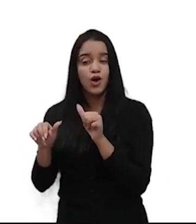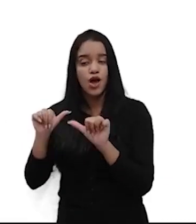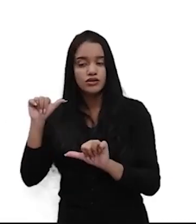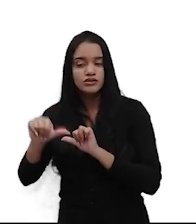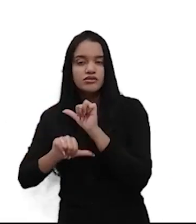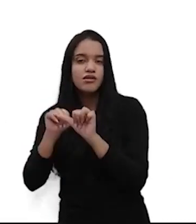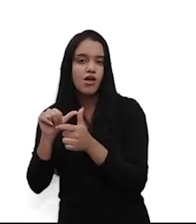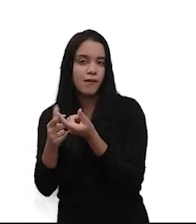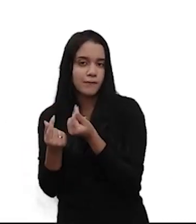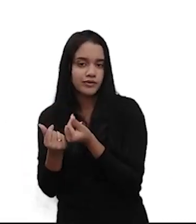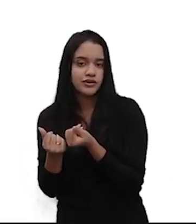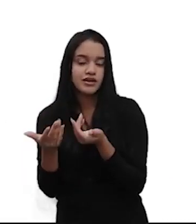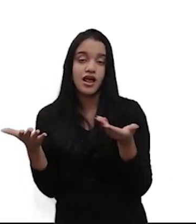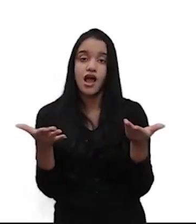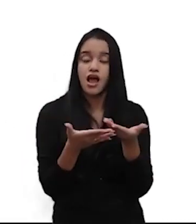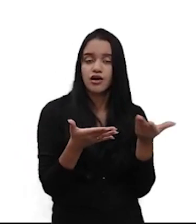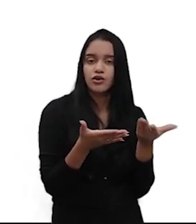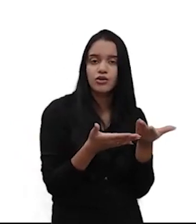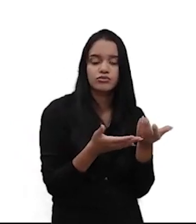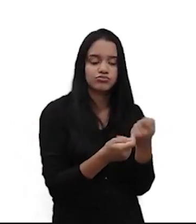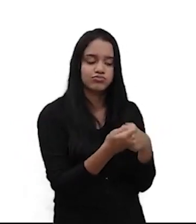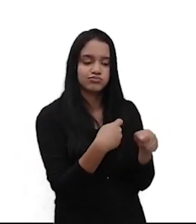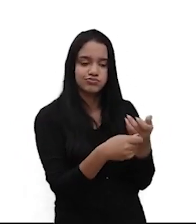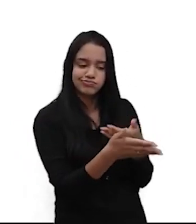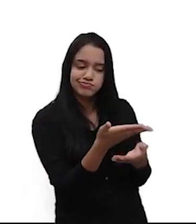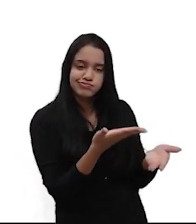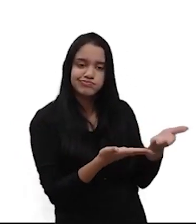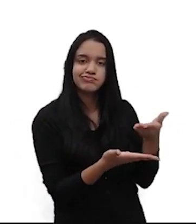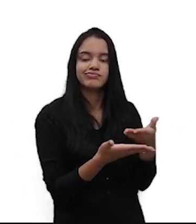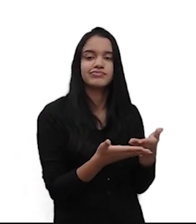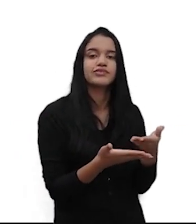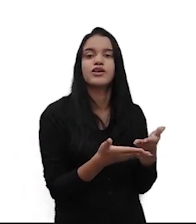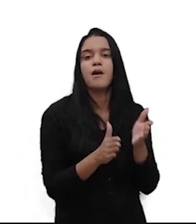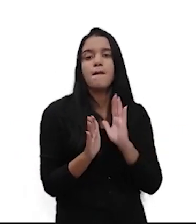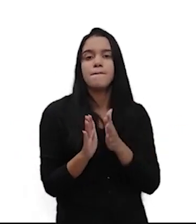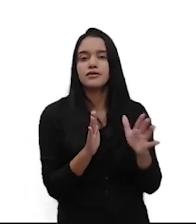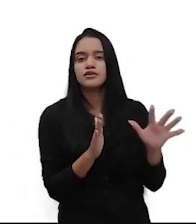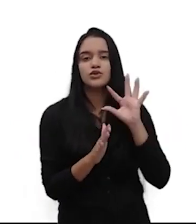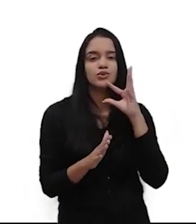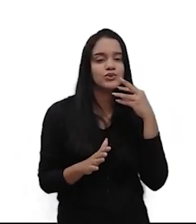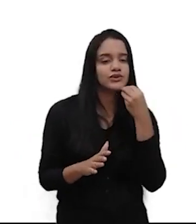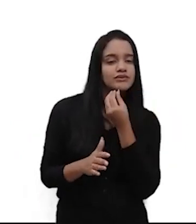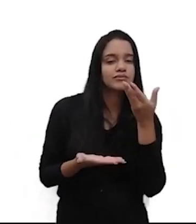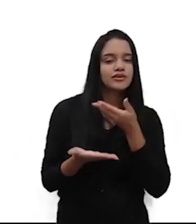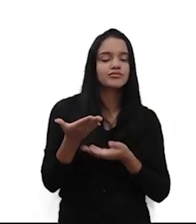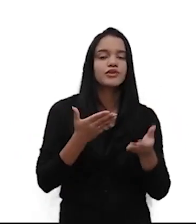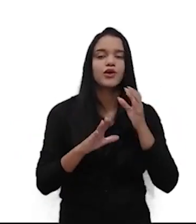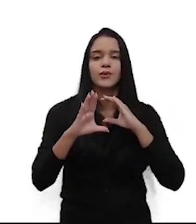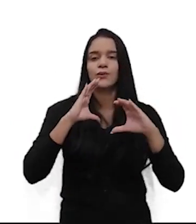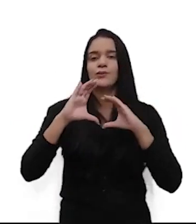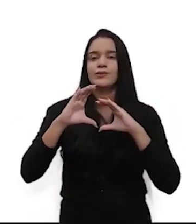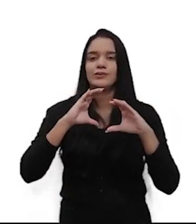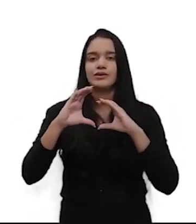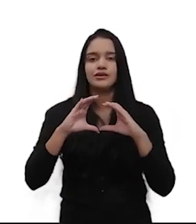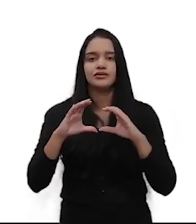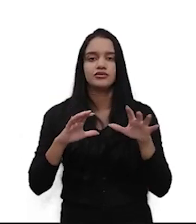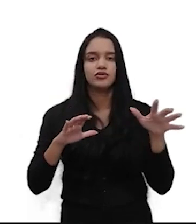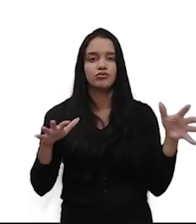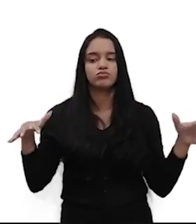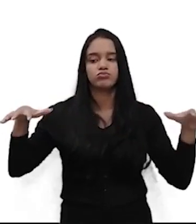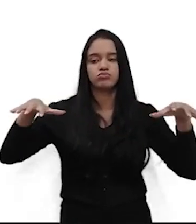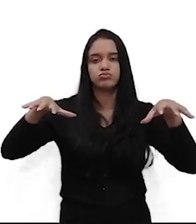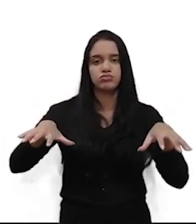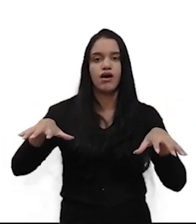tá? Já a negociação é um processo de conhecimento mútuo e comunicação entre as partes que